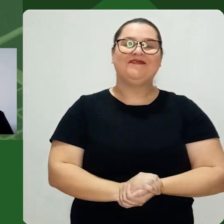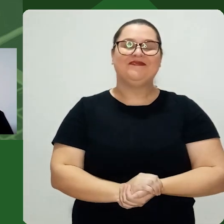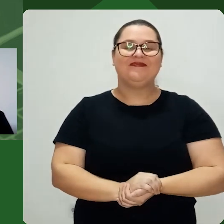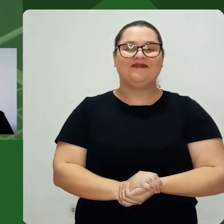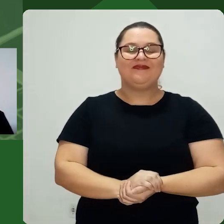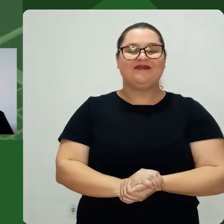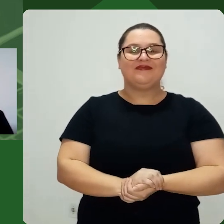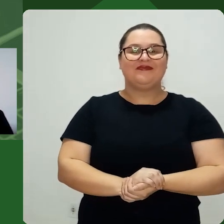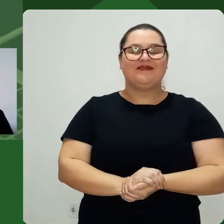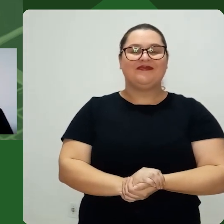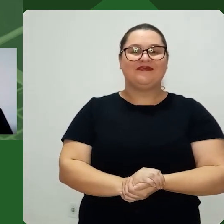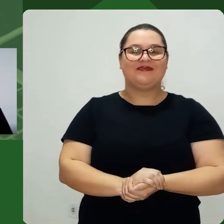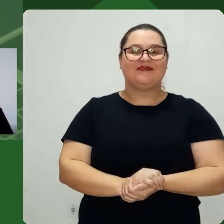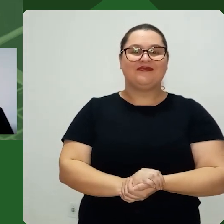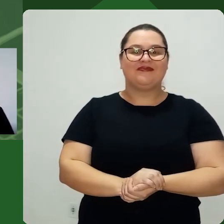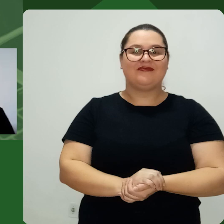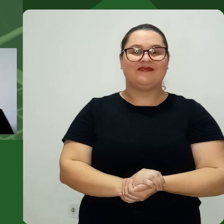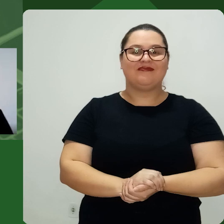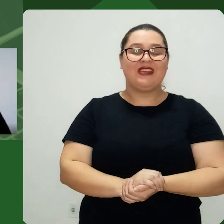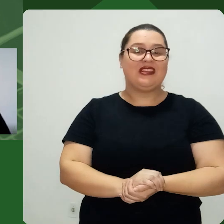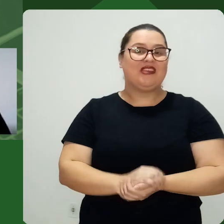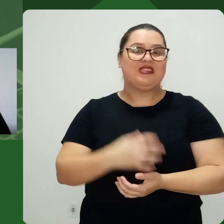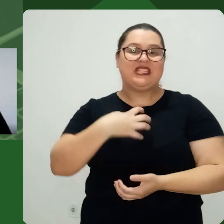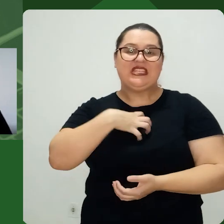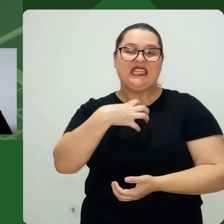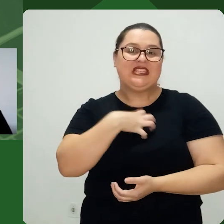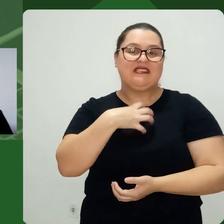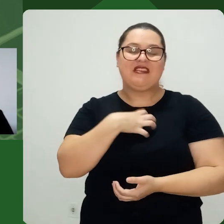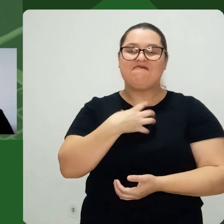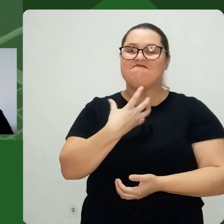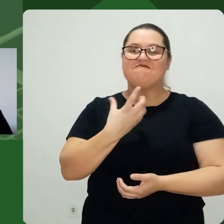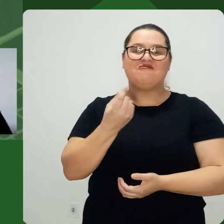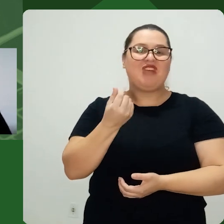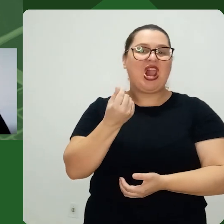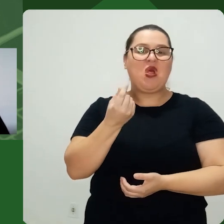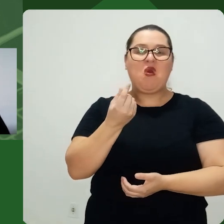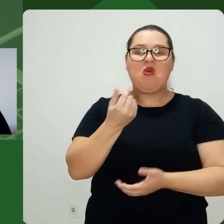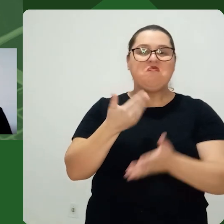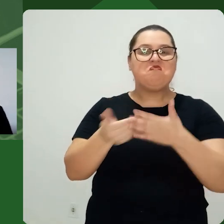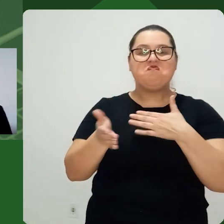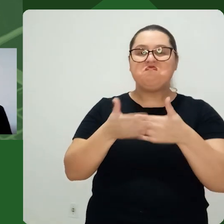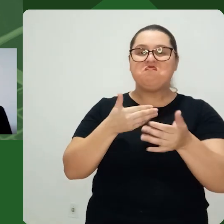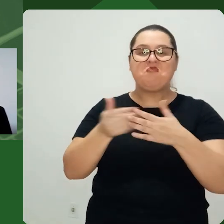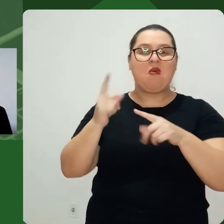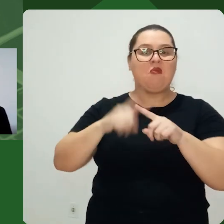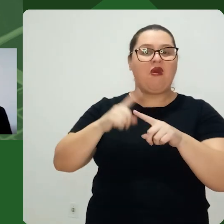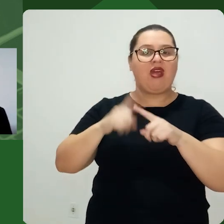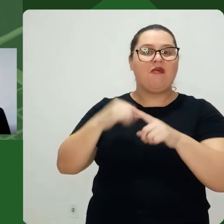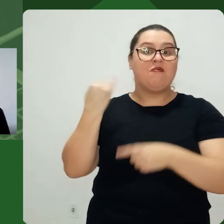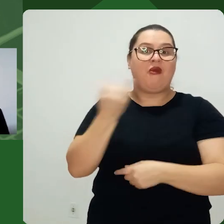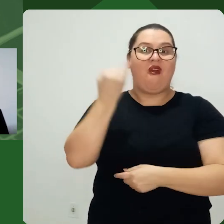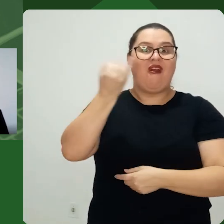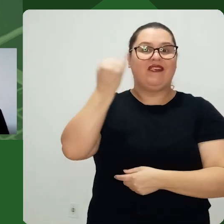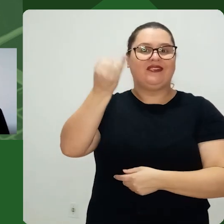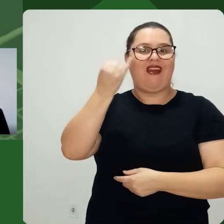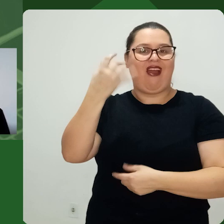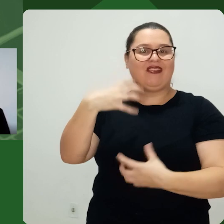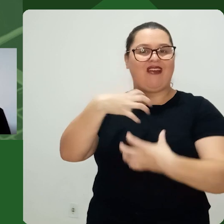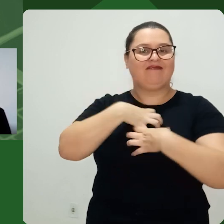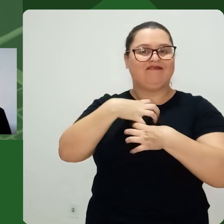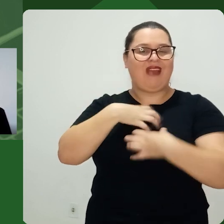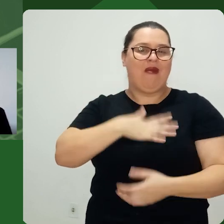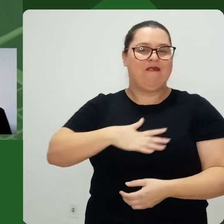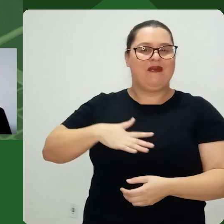Fez para mim Ele é altíssimo Que talvez seja tão alto Que eu não vá nem prestar atenção Nos custos,